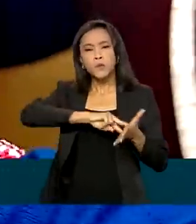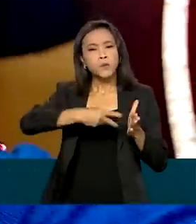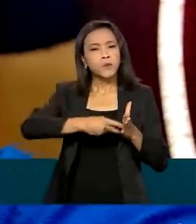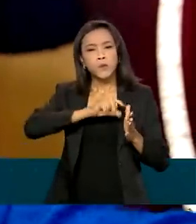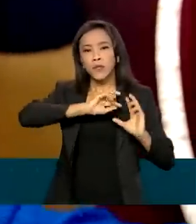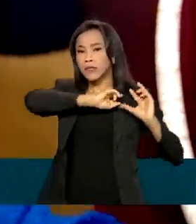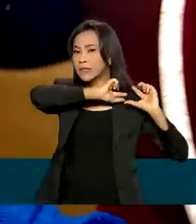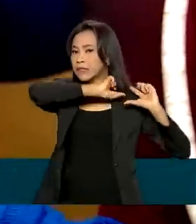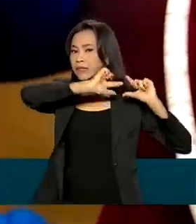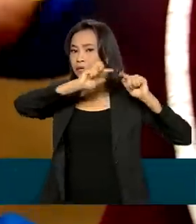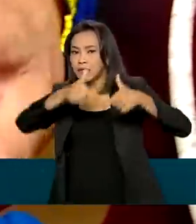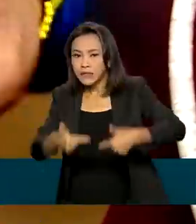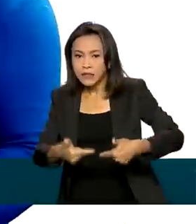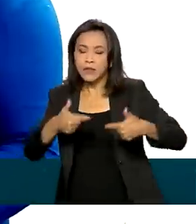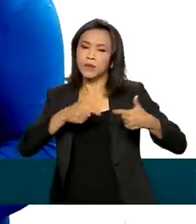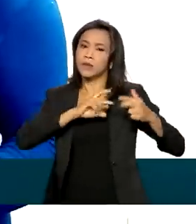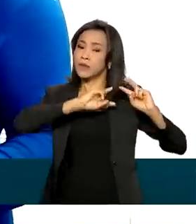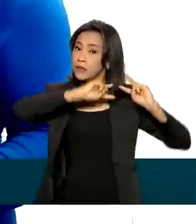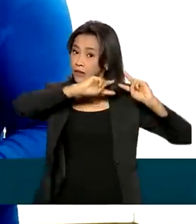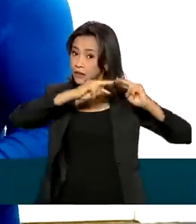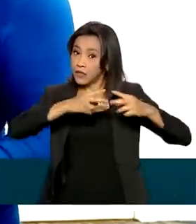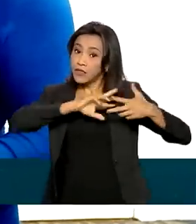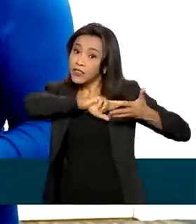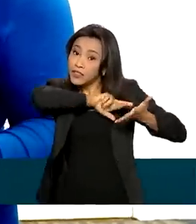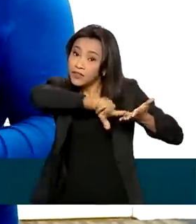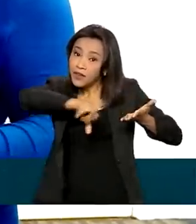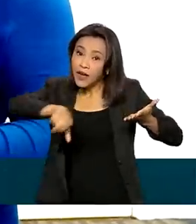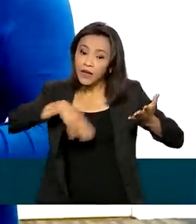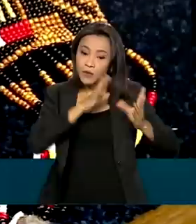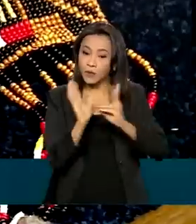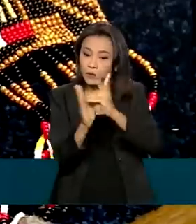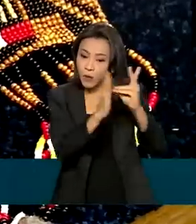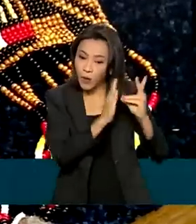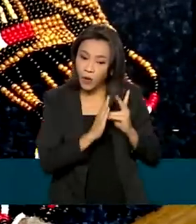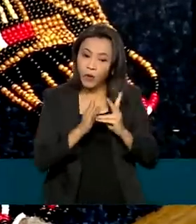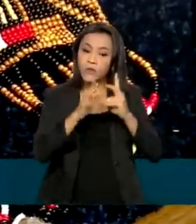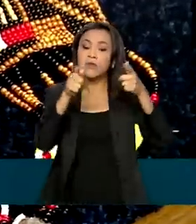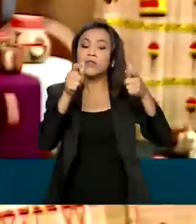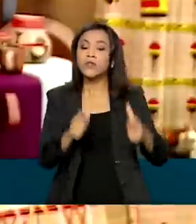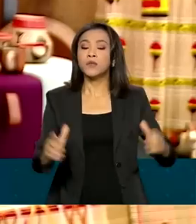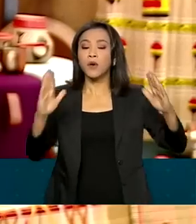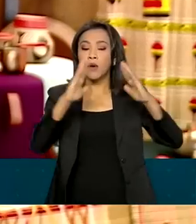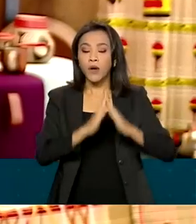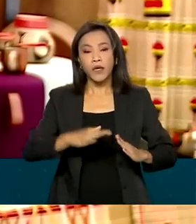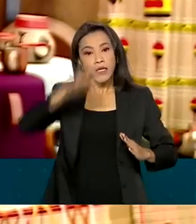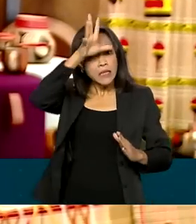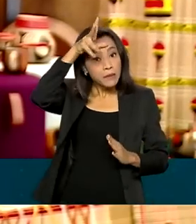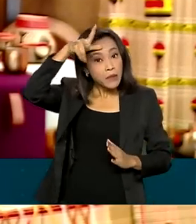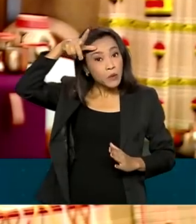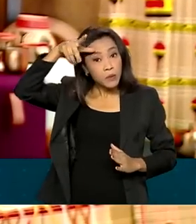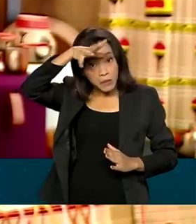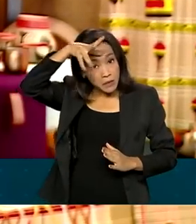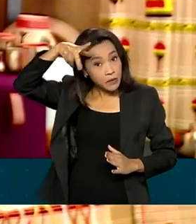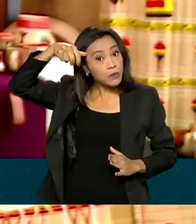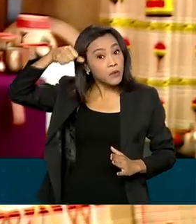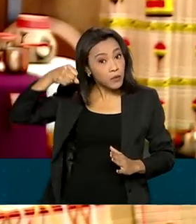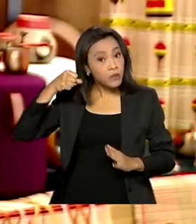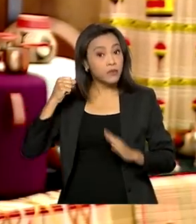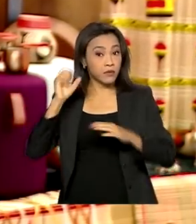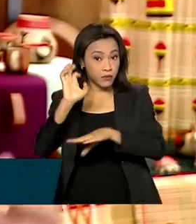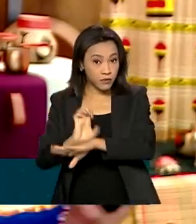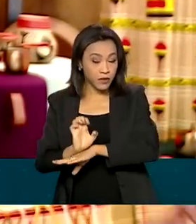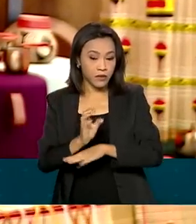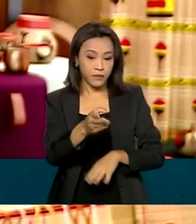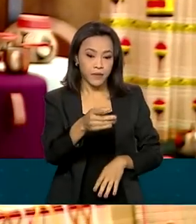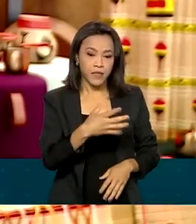povos de diversas etnias que vivem no Parque Indígena do Xingu, no Mato Grosso. A gente aprende desde criança, né? E vai passando